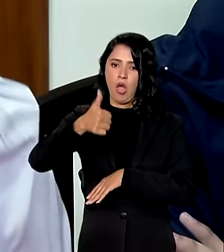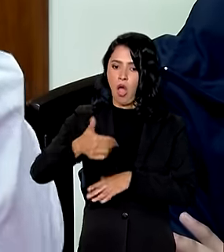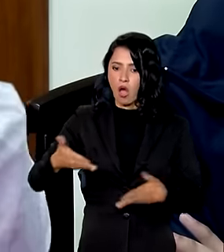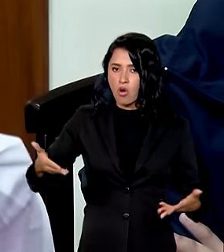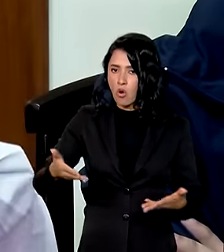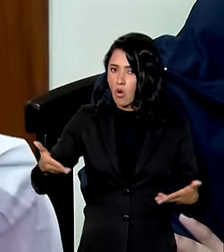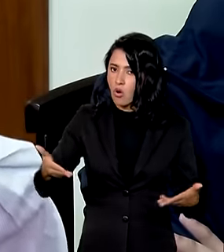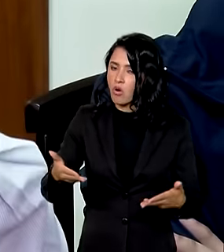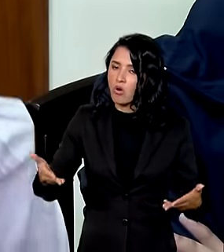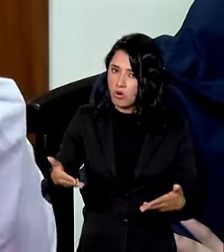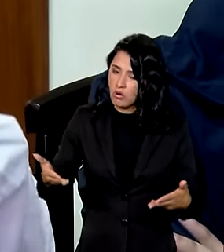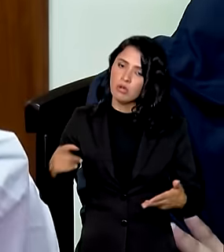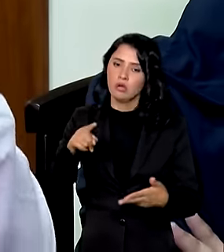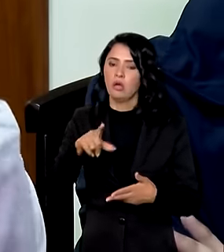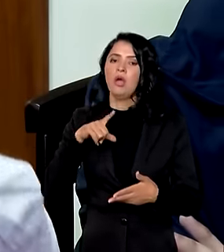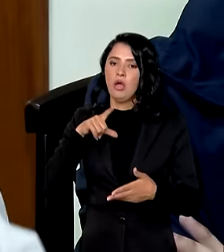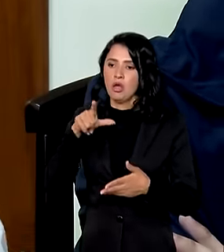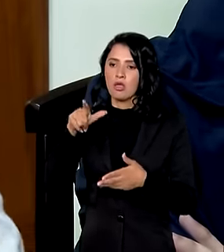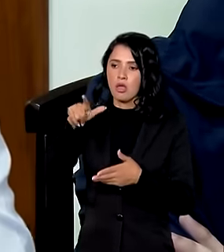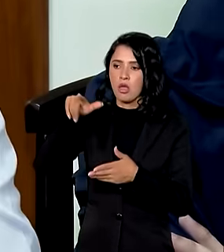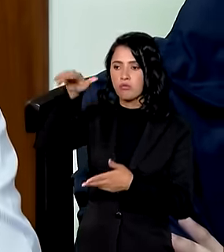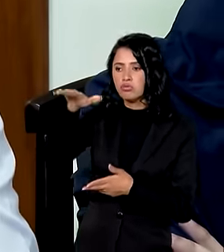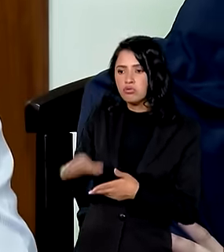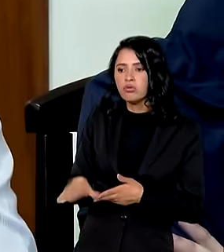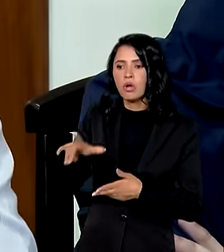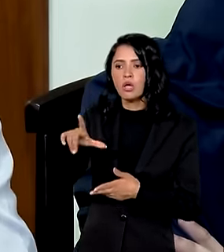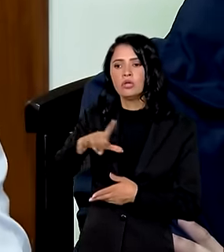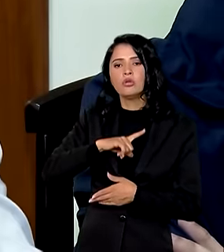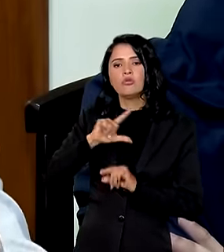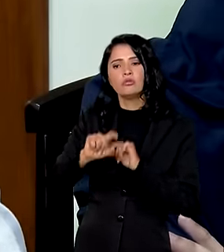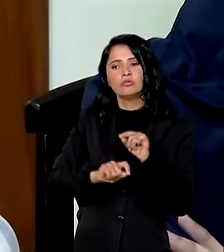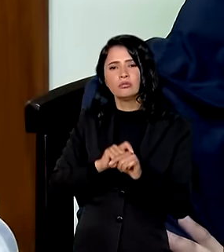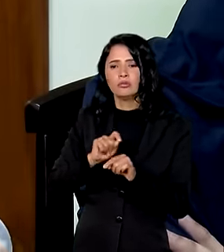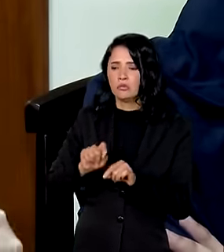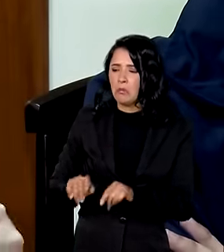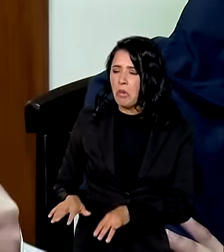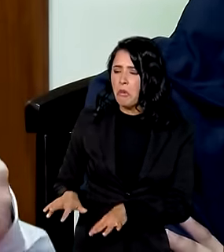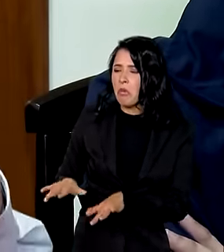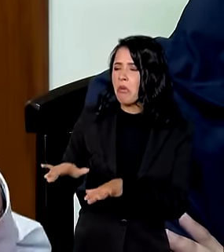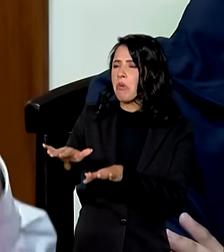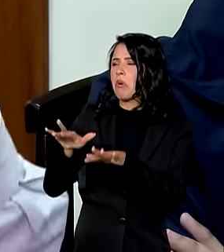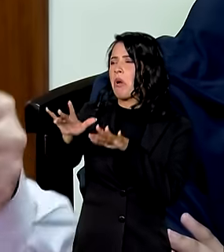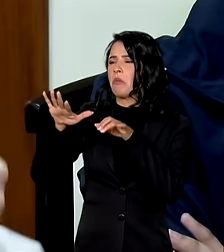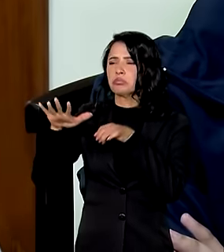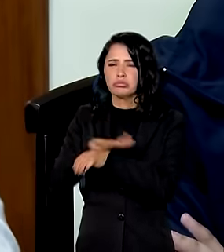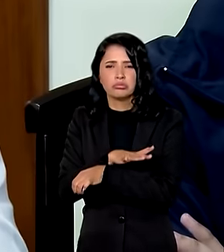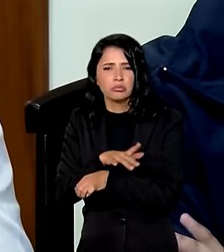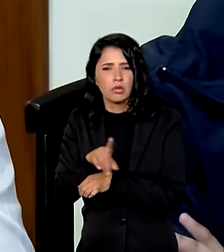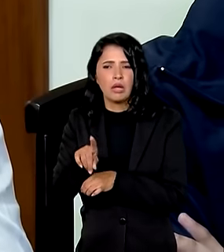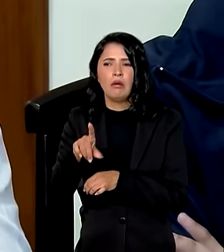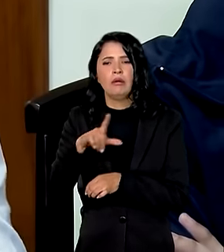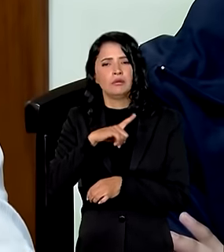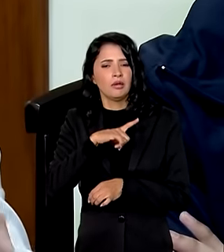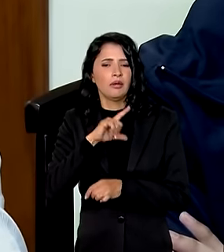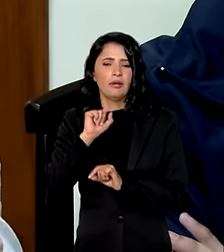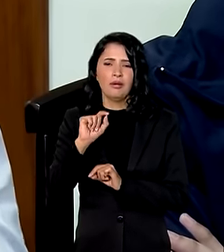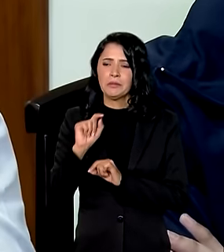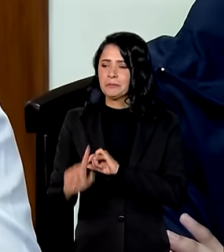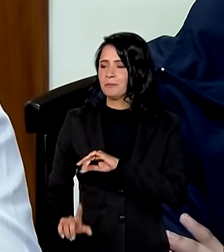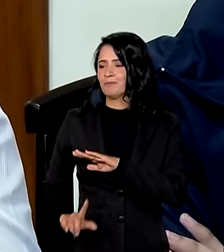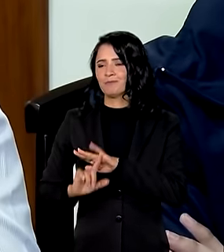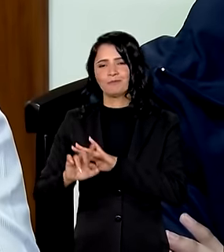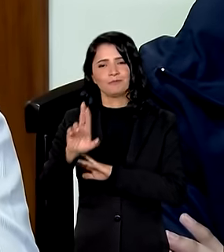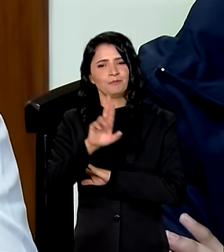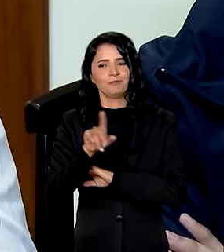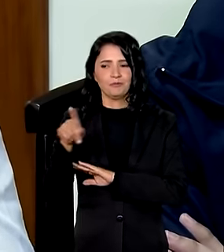os almoxerifados tiveram as inundações em que há uma limitação